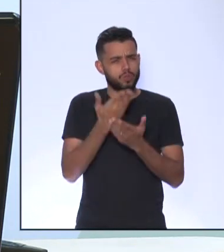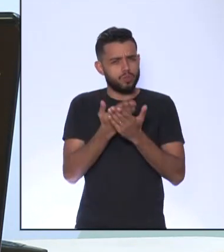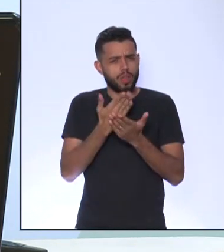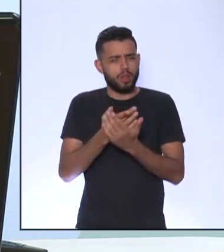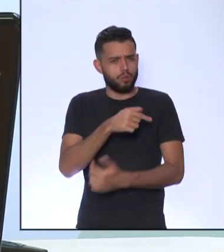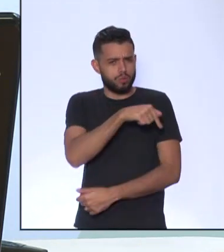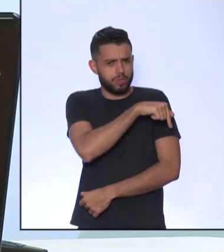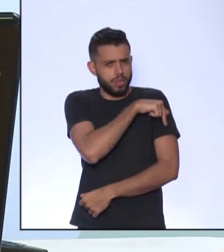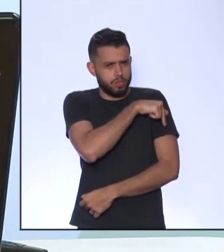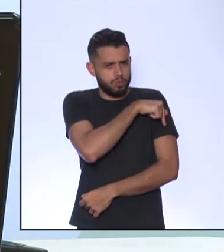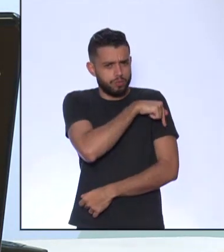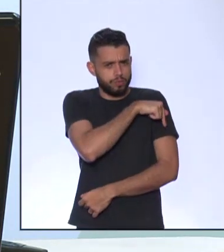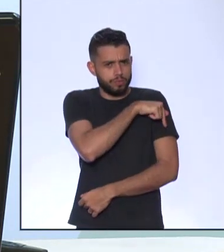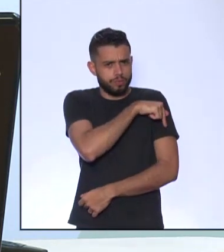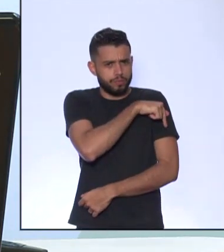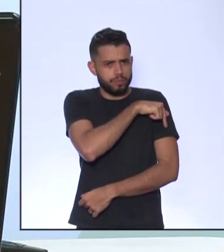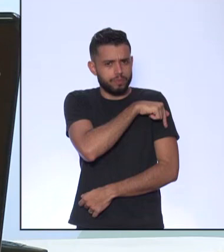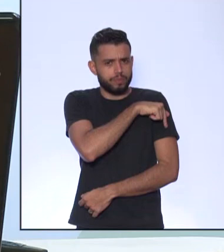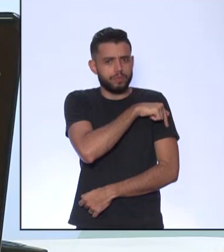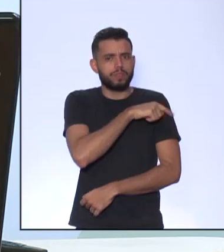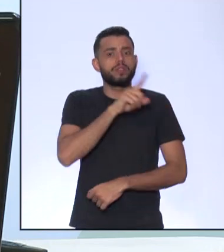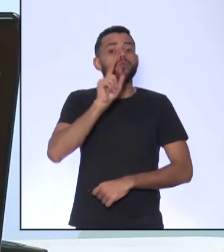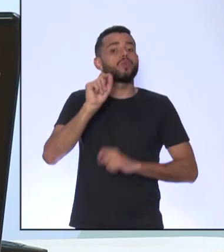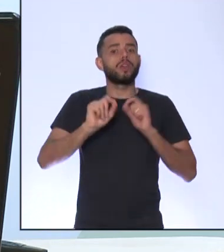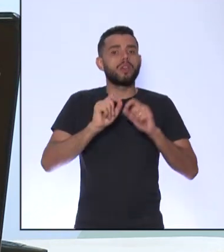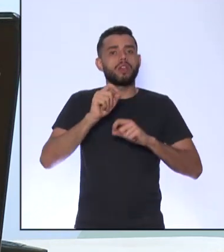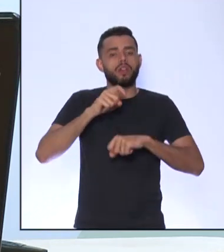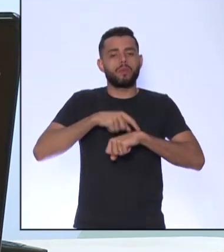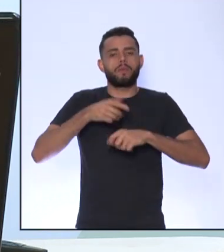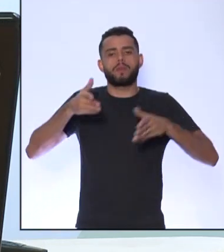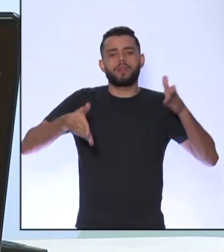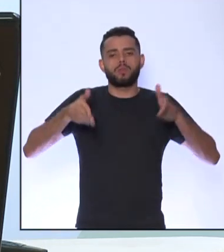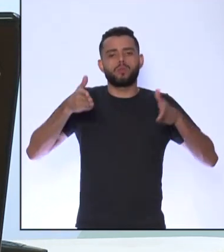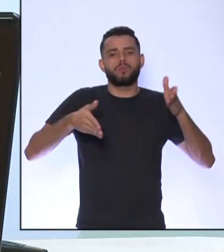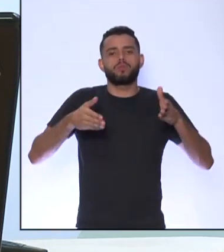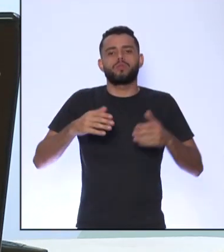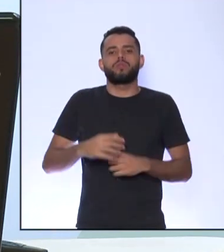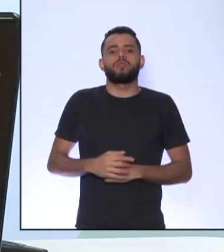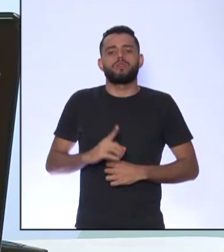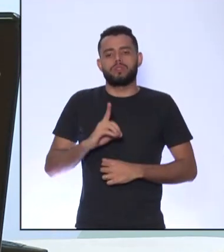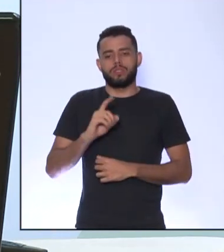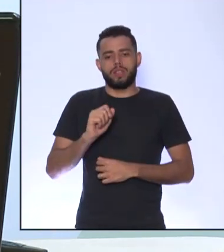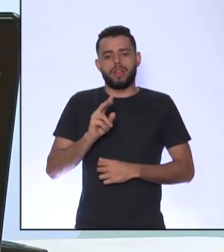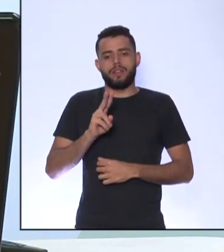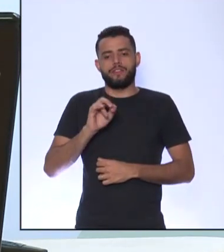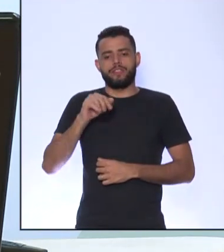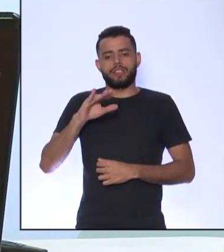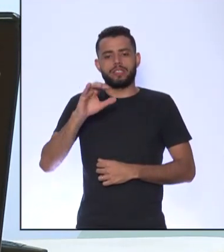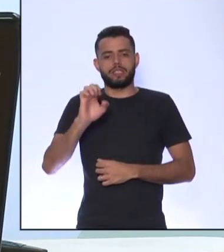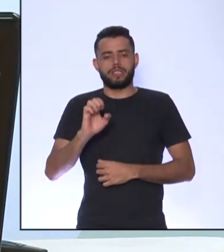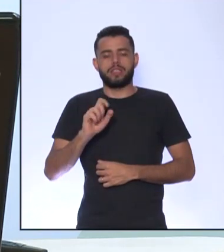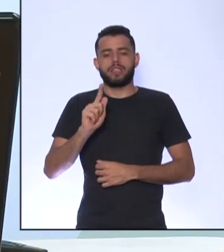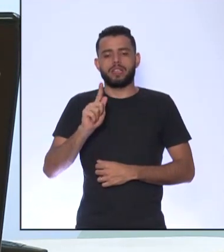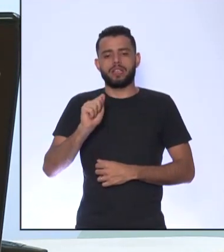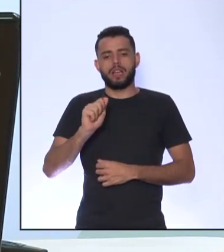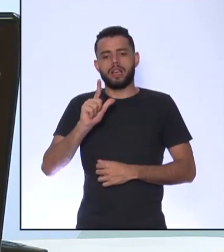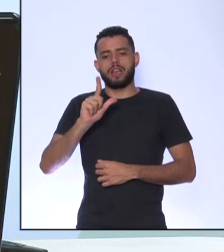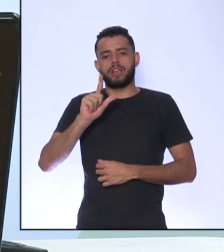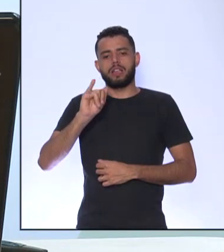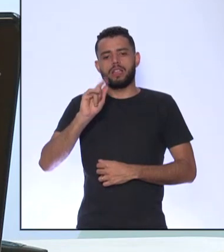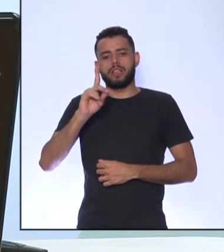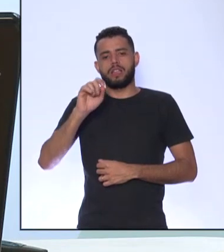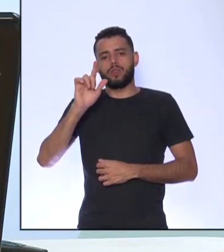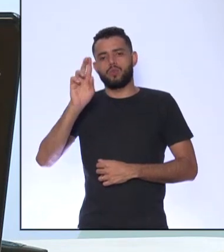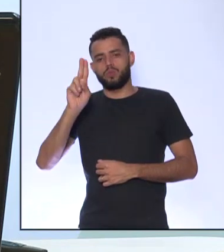Que foi O período Que veio O Da Vinci Que veio O Galileu Esse é o